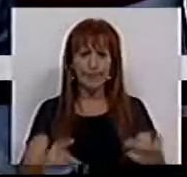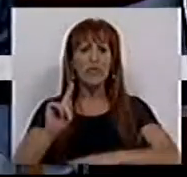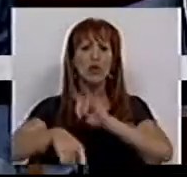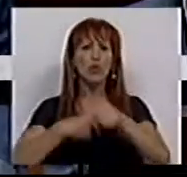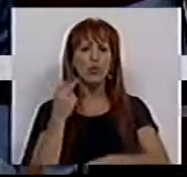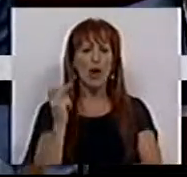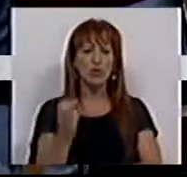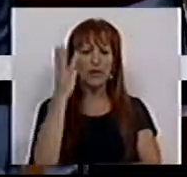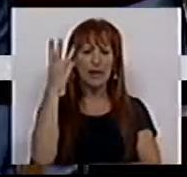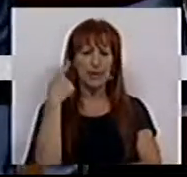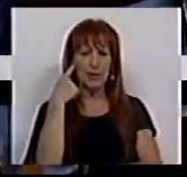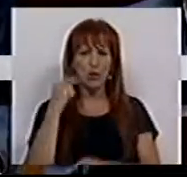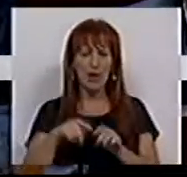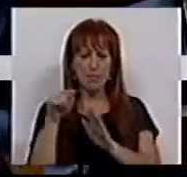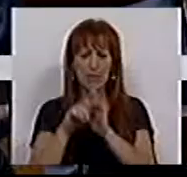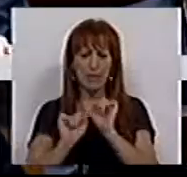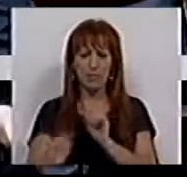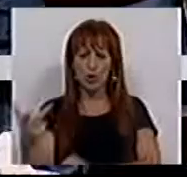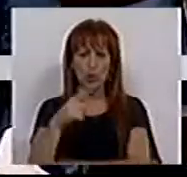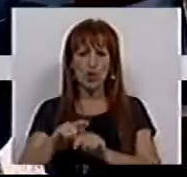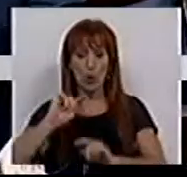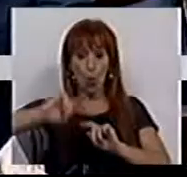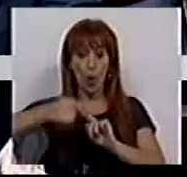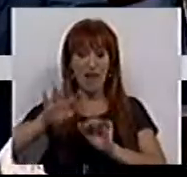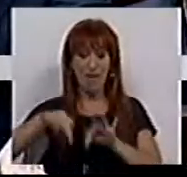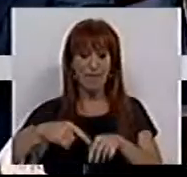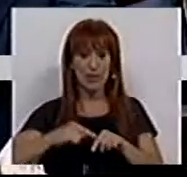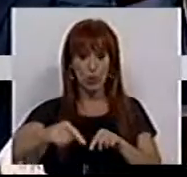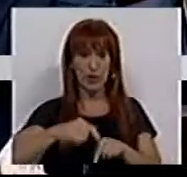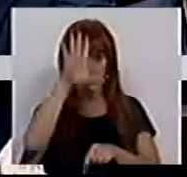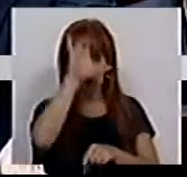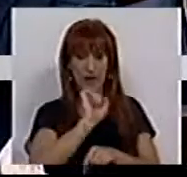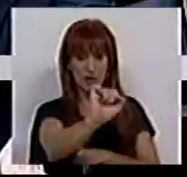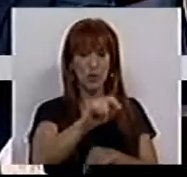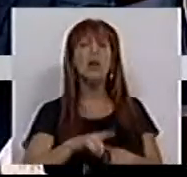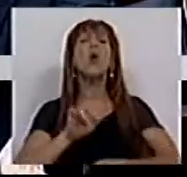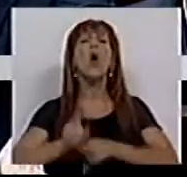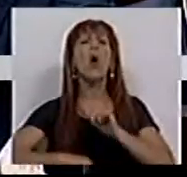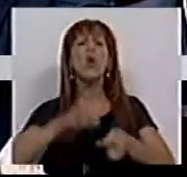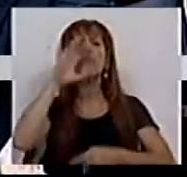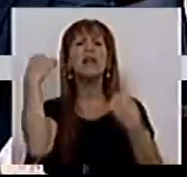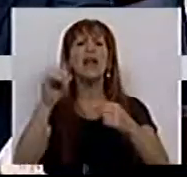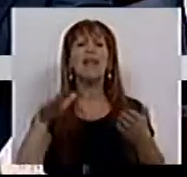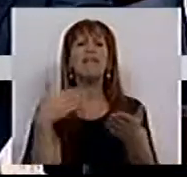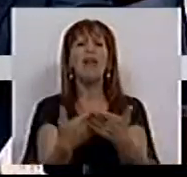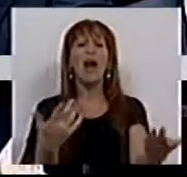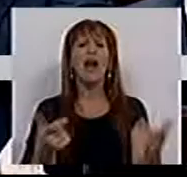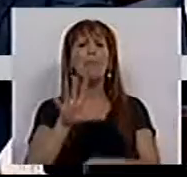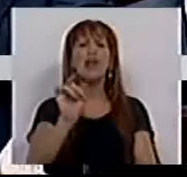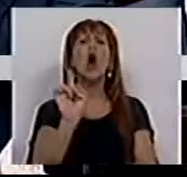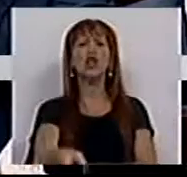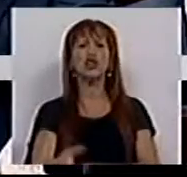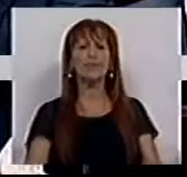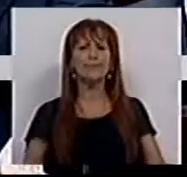Depois de três anos demorando a Troika e a um ano do final da legislatura, o que é que o Governo tem para oferecer a este